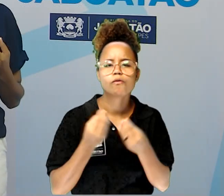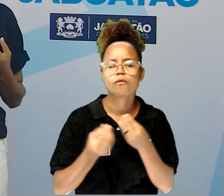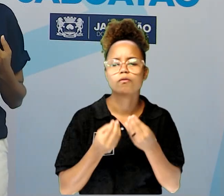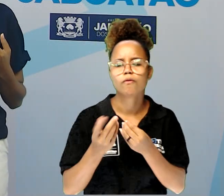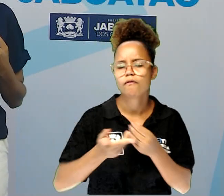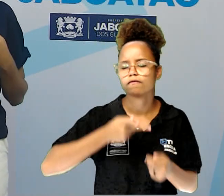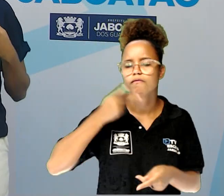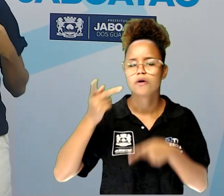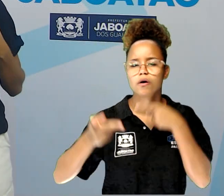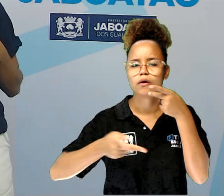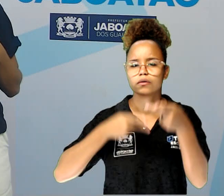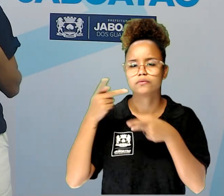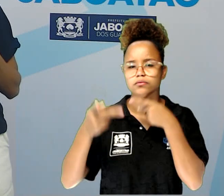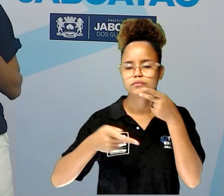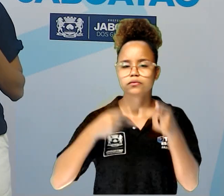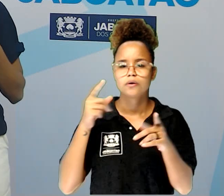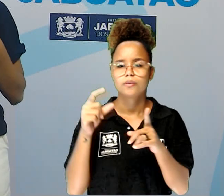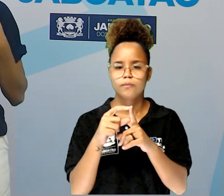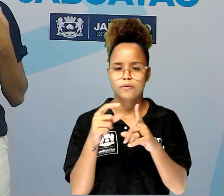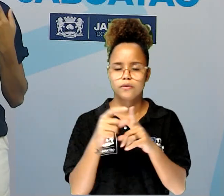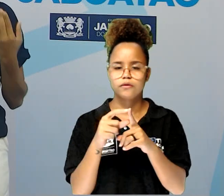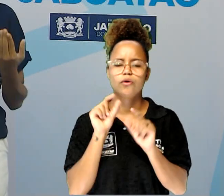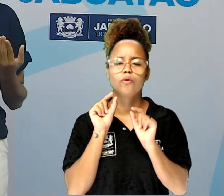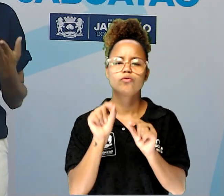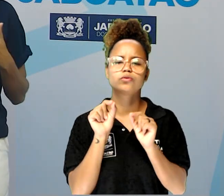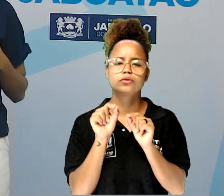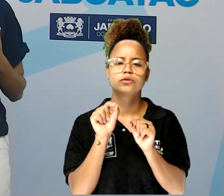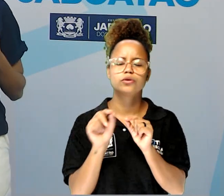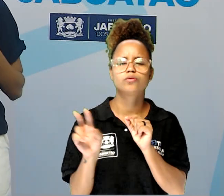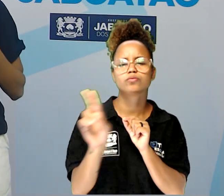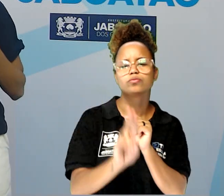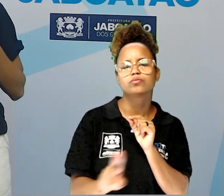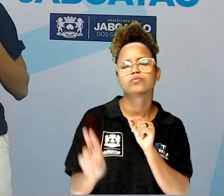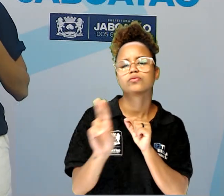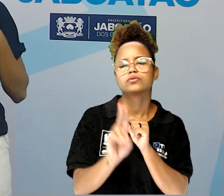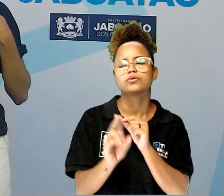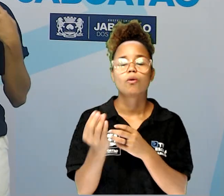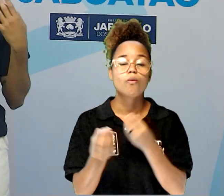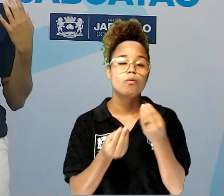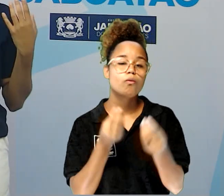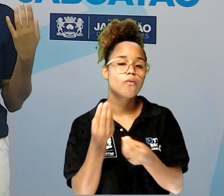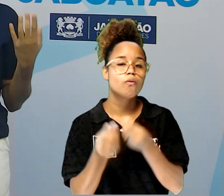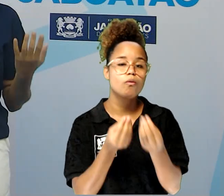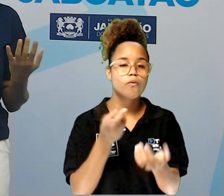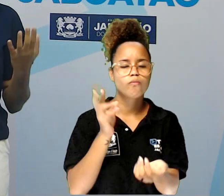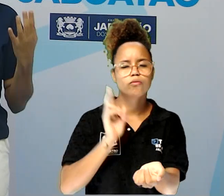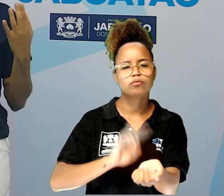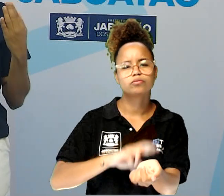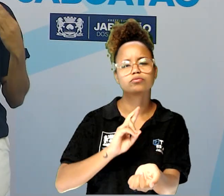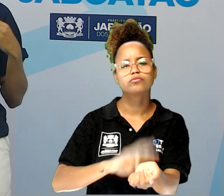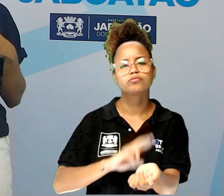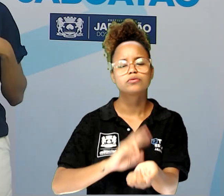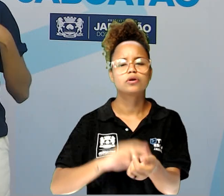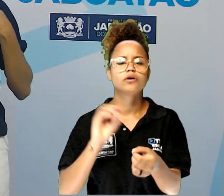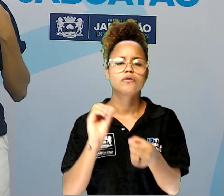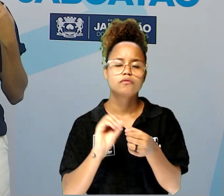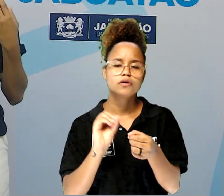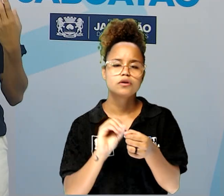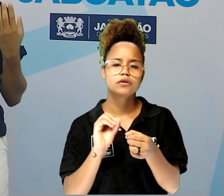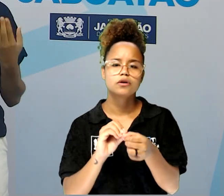recitam, o que eles utilizam, como é o ritmo que eles fazem para poder